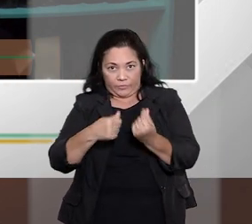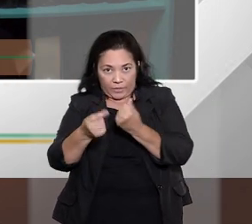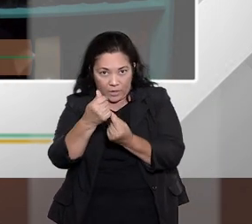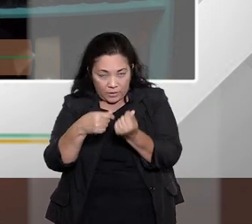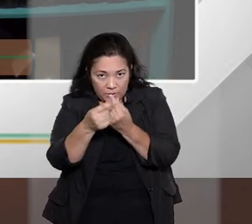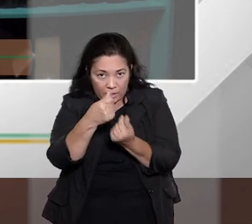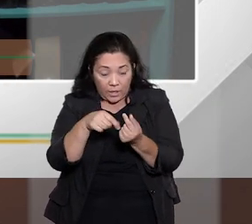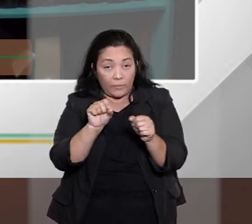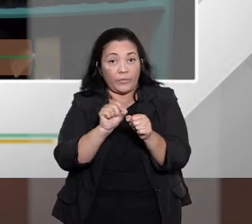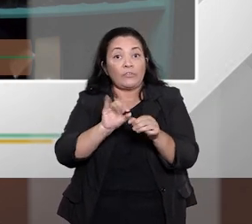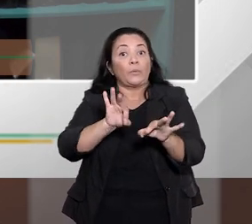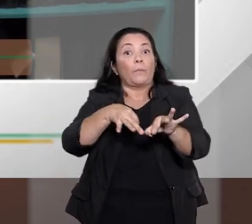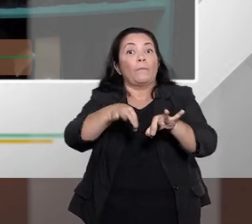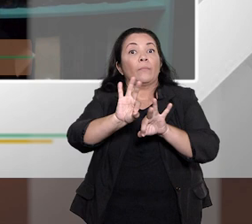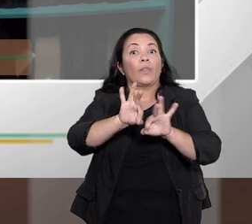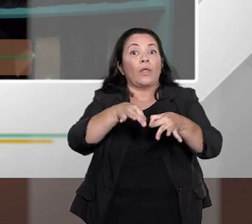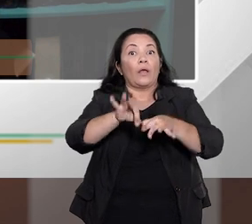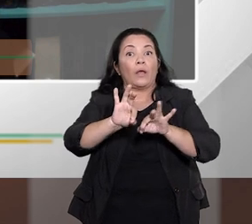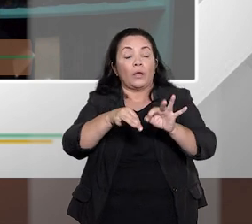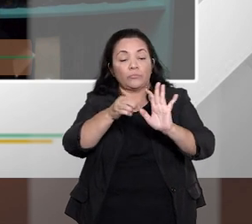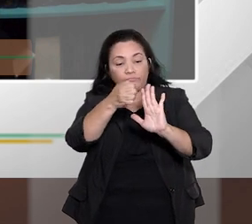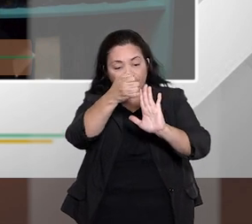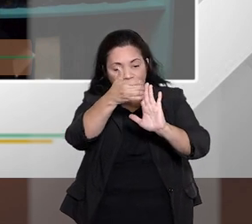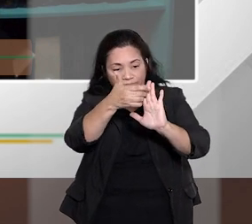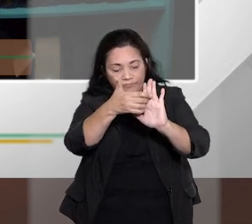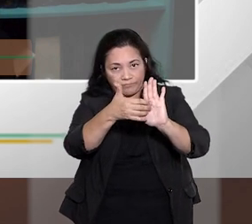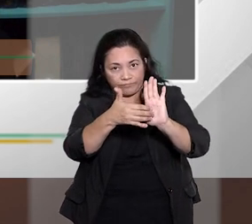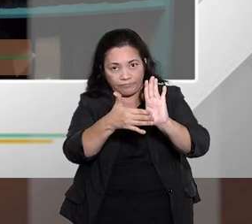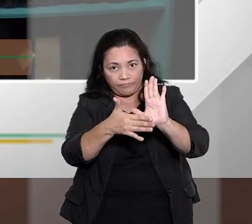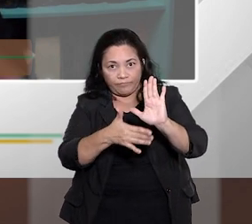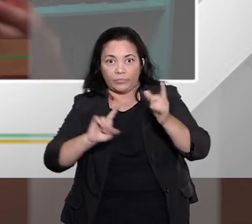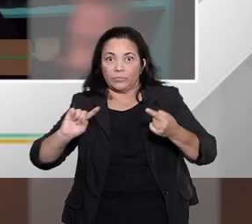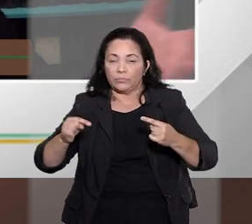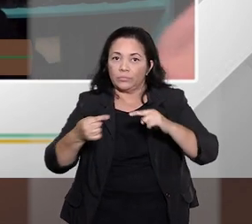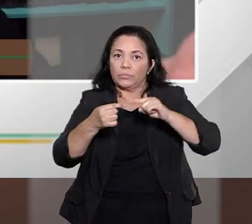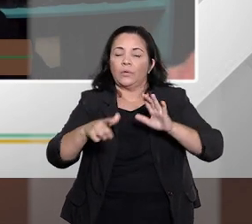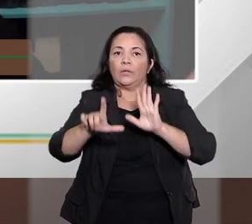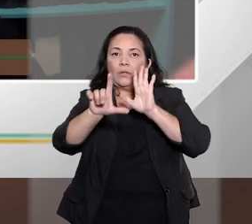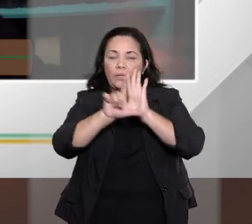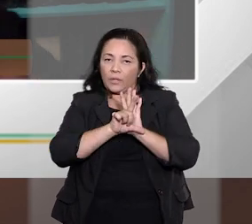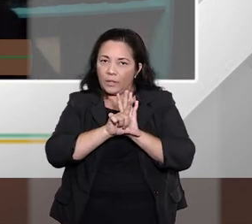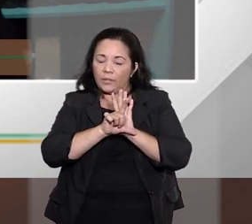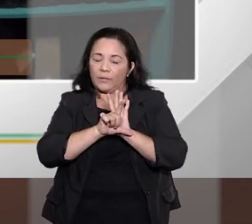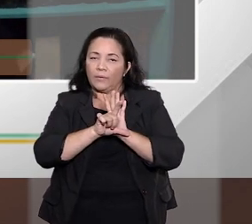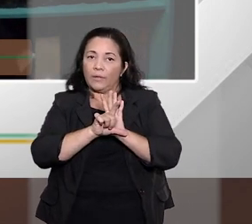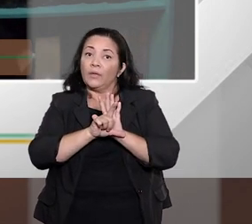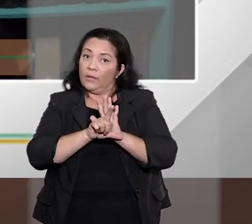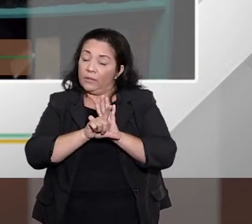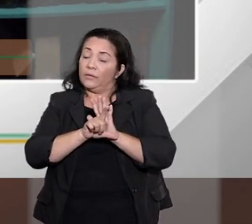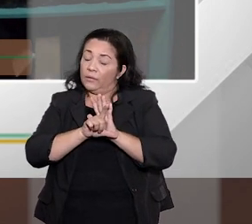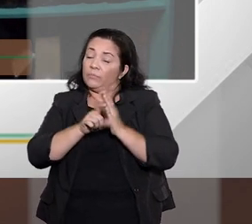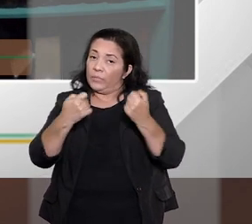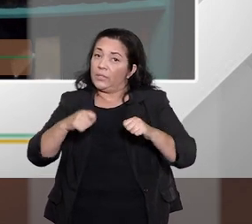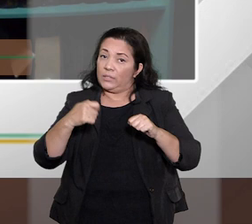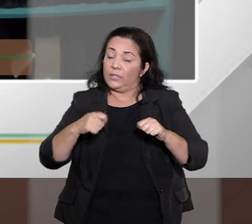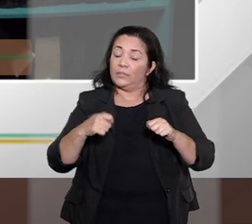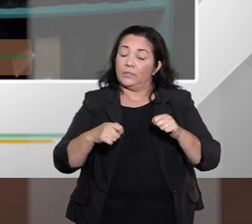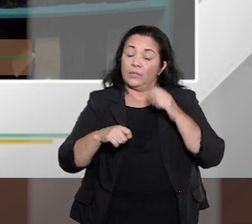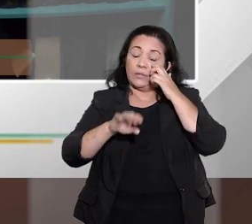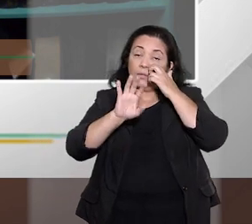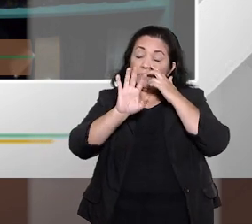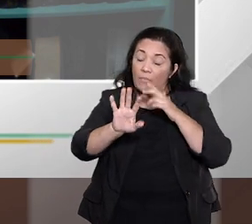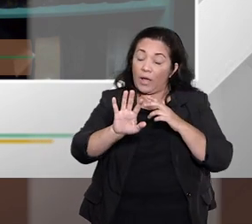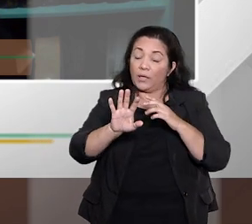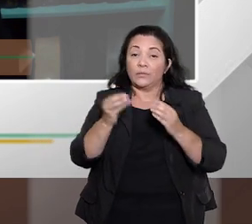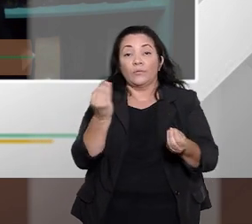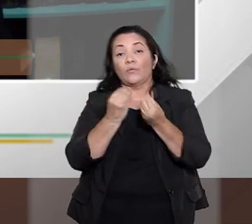tanto para se adequar à lei, mas mais importante ou tão importante quanto se adequar à lei é uma questão pragmática,